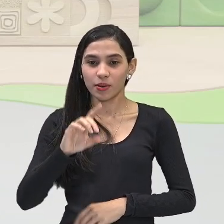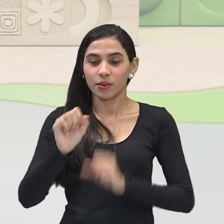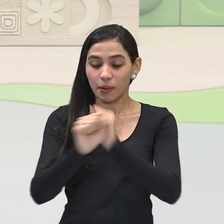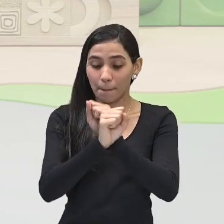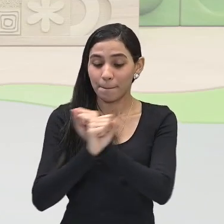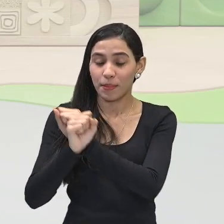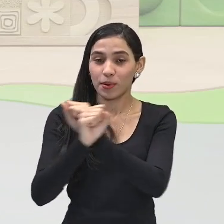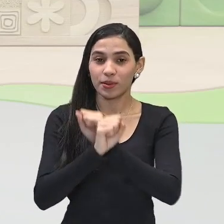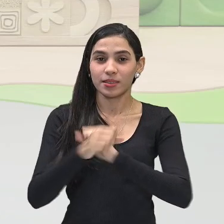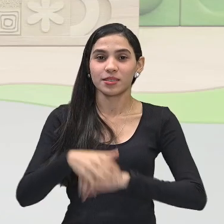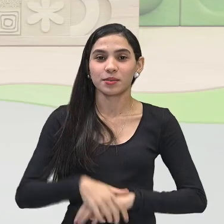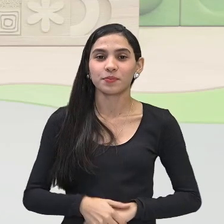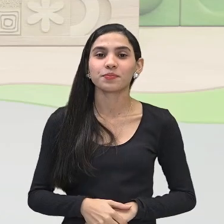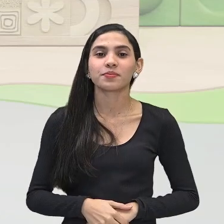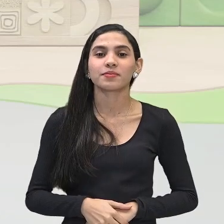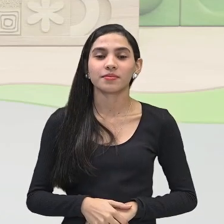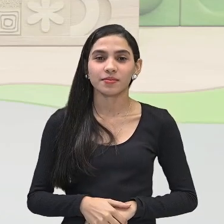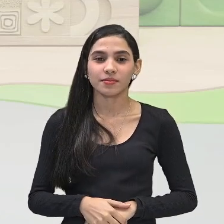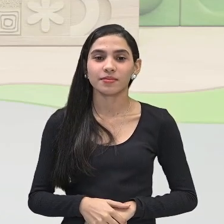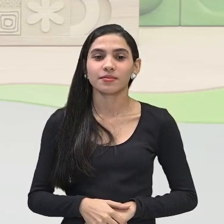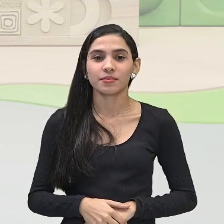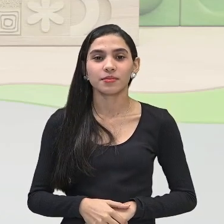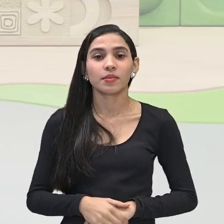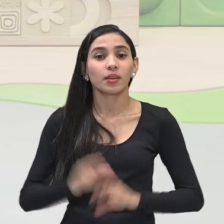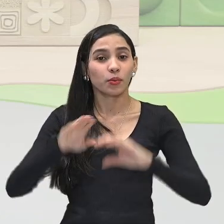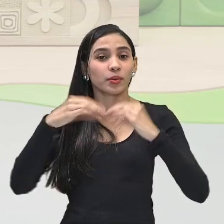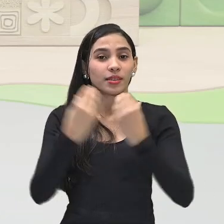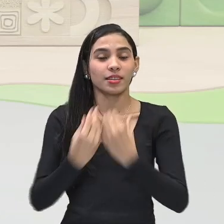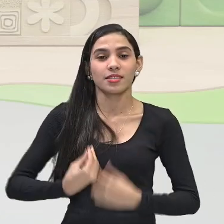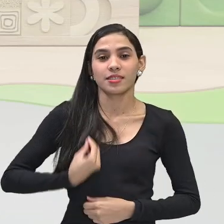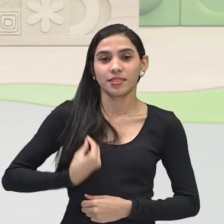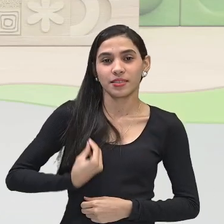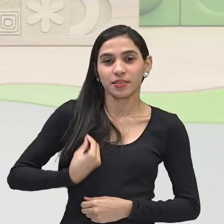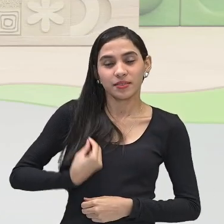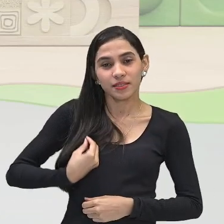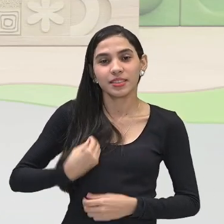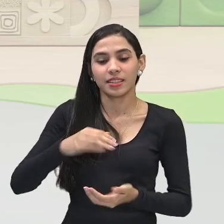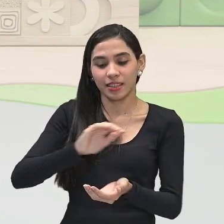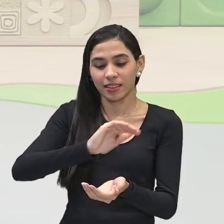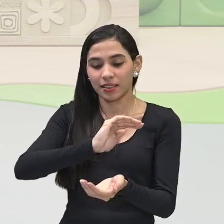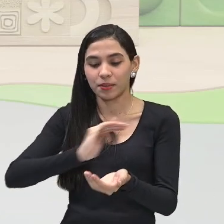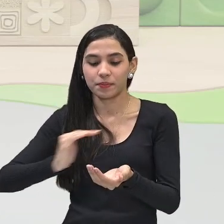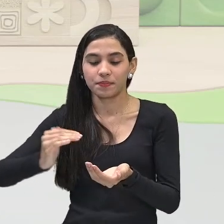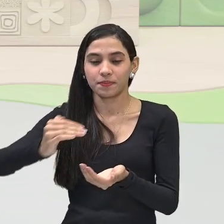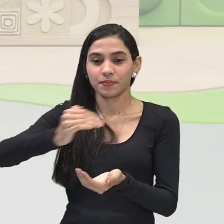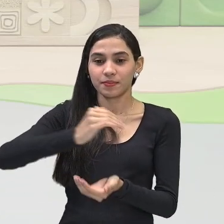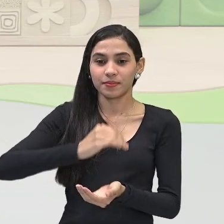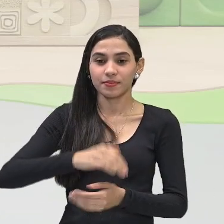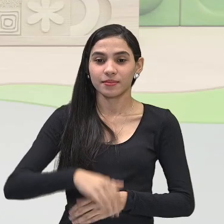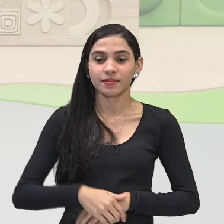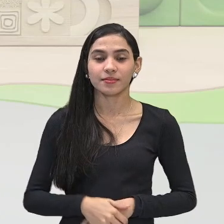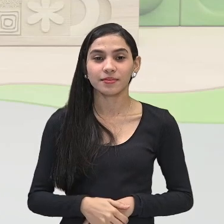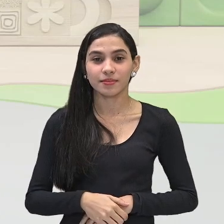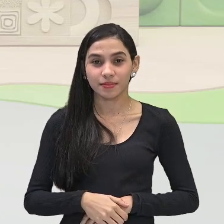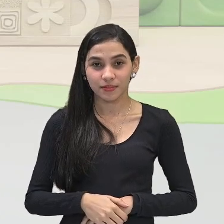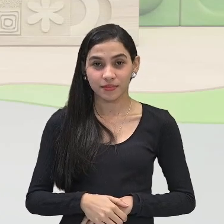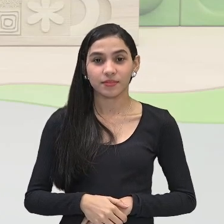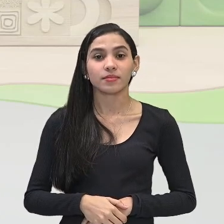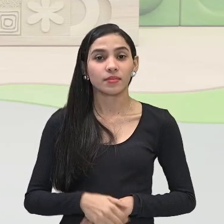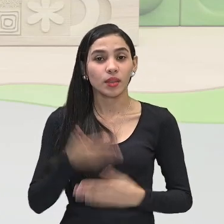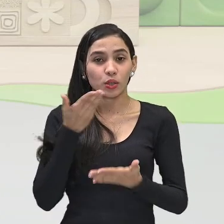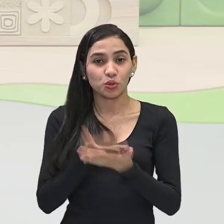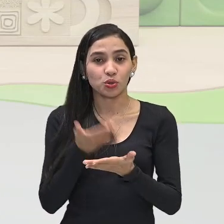para a proteção dos seres vivos que estavam ali na superfície da Terra. Então, estudos,